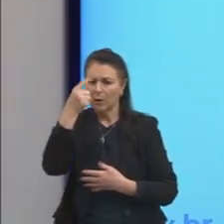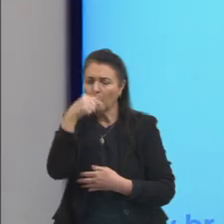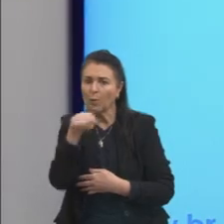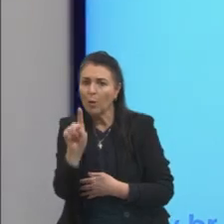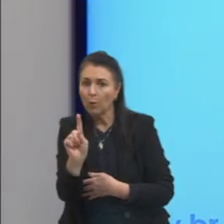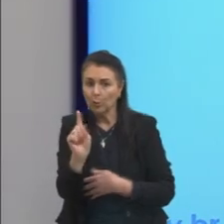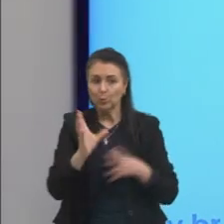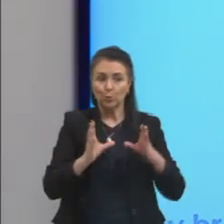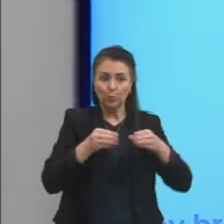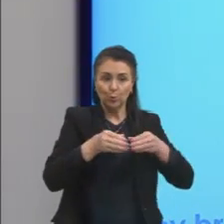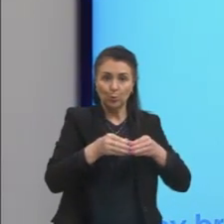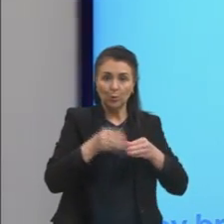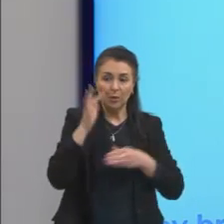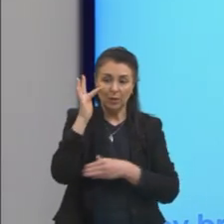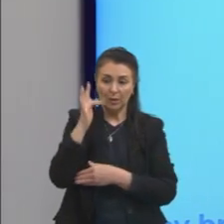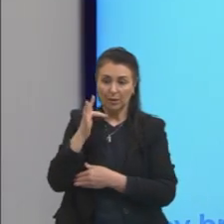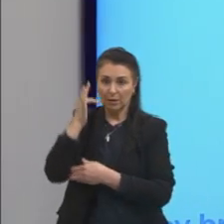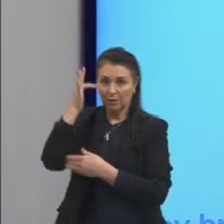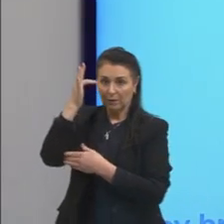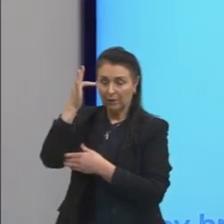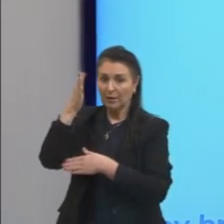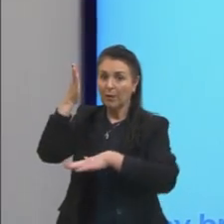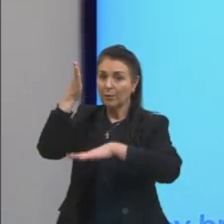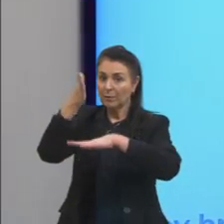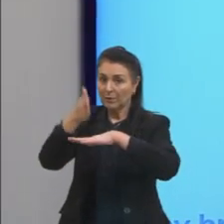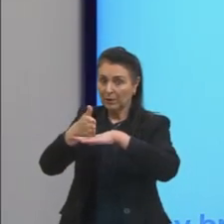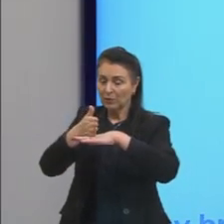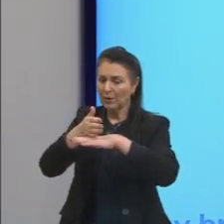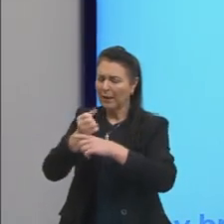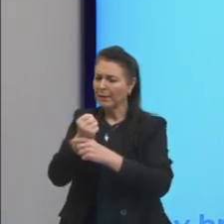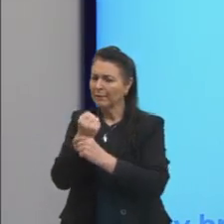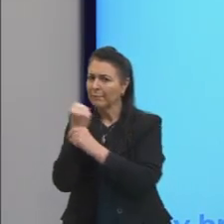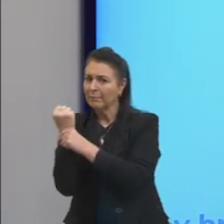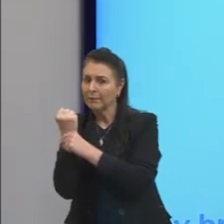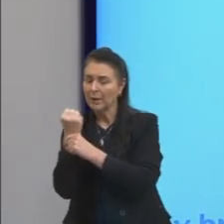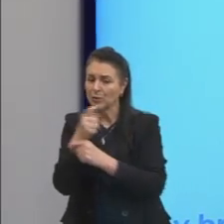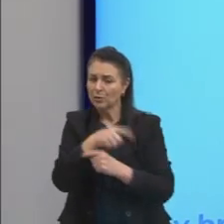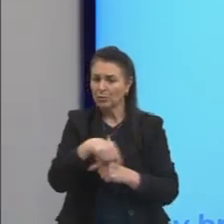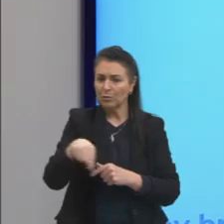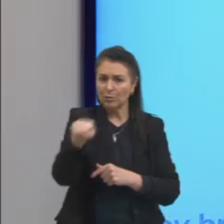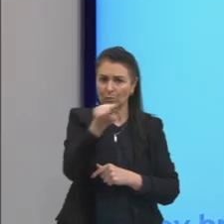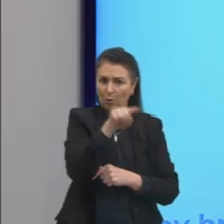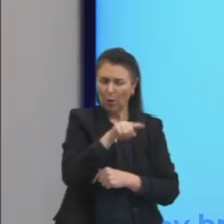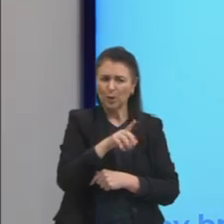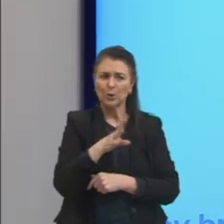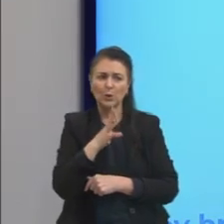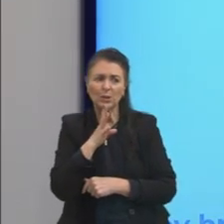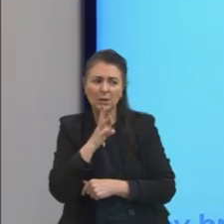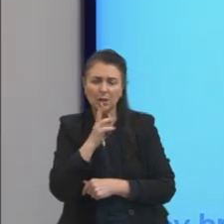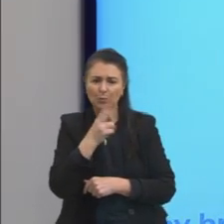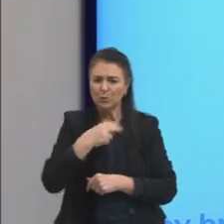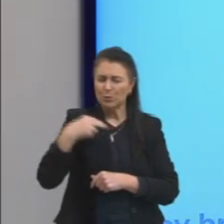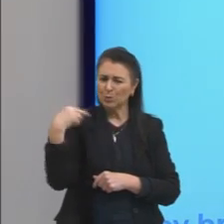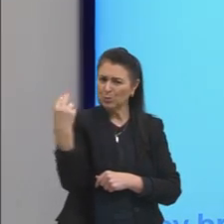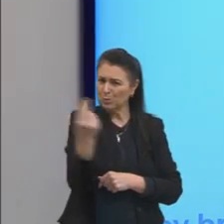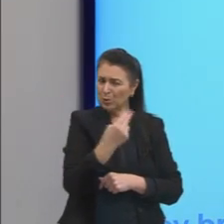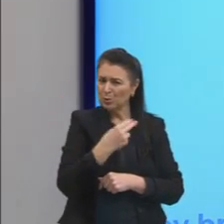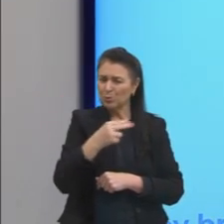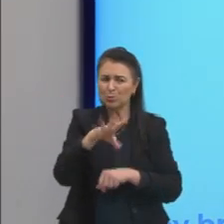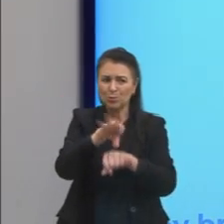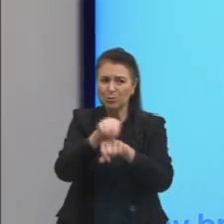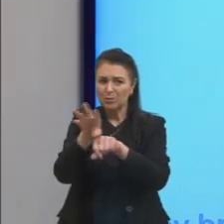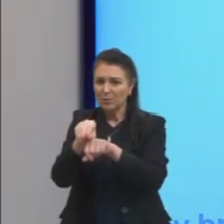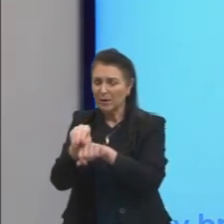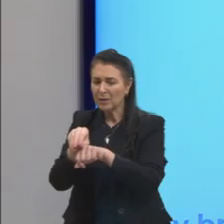corrente filosófica da modernidade que vai defender que nós conhecemos, os nossos conhecimentos se dão pelo contato, pelos